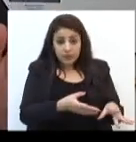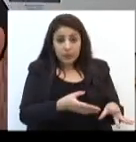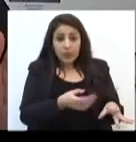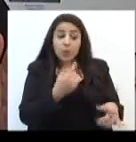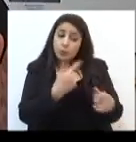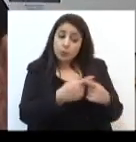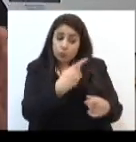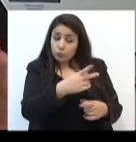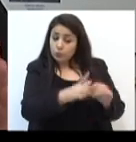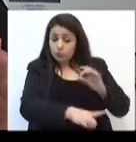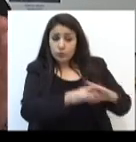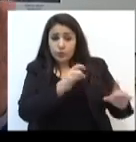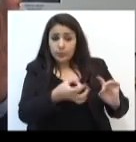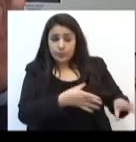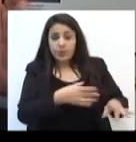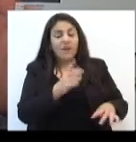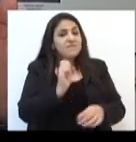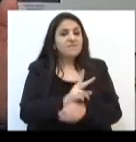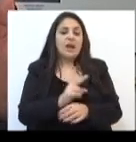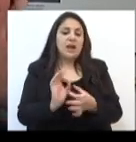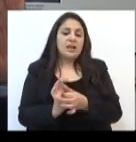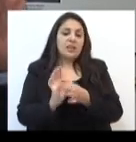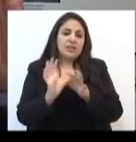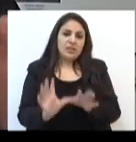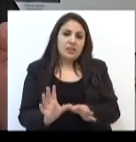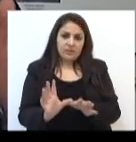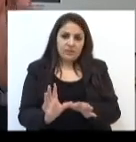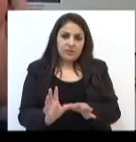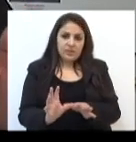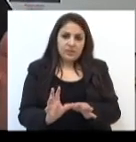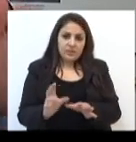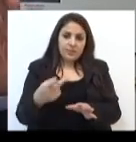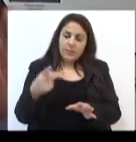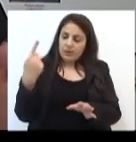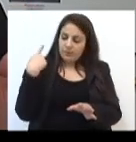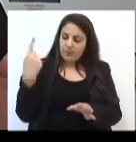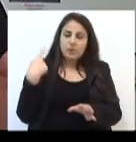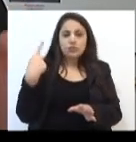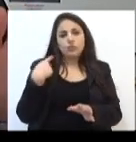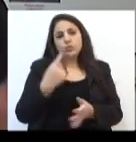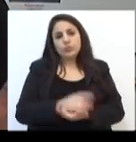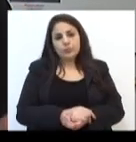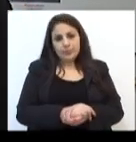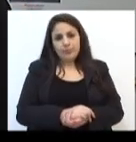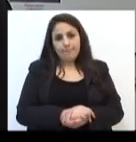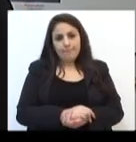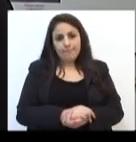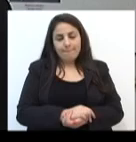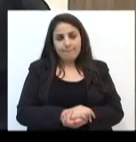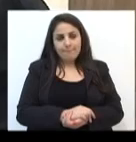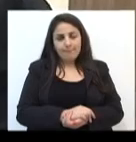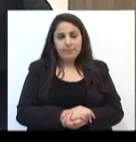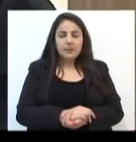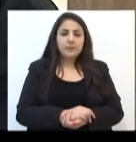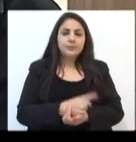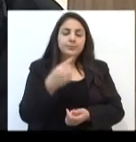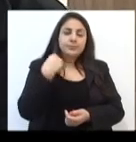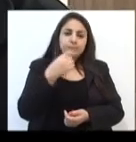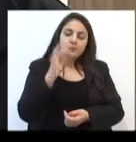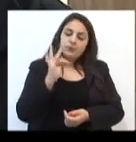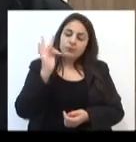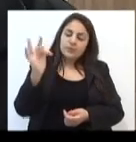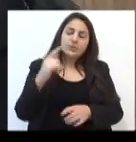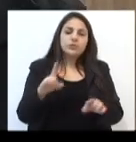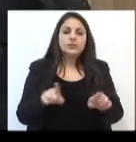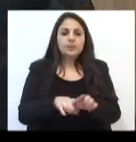então você que abandonou. Então, a vaga deve ficar para aquela legenda que elegeu, exatamente naquele partido. O deputado